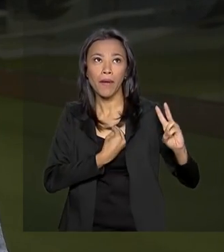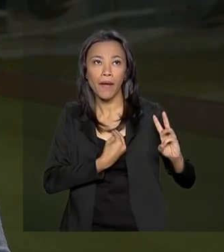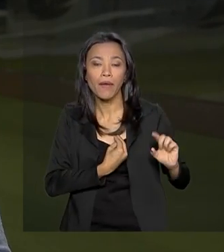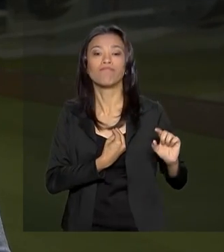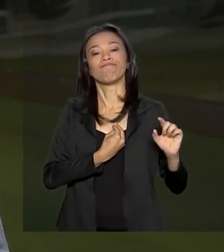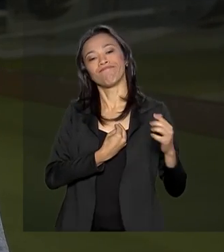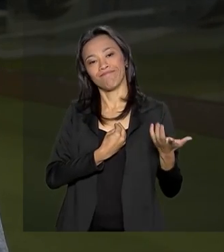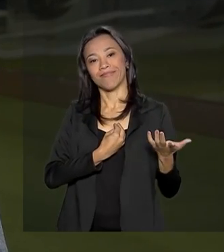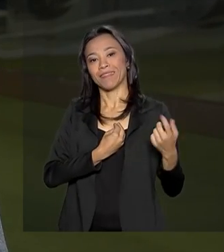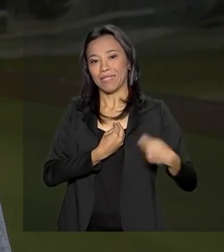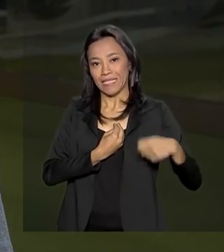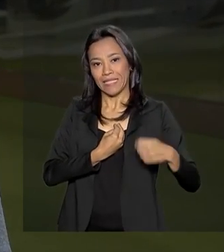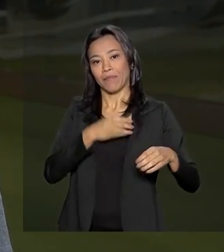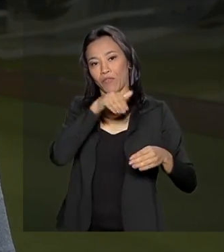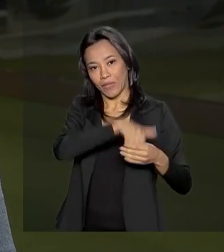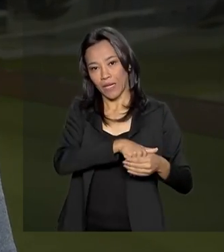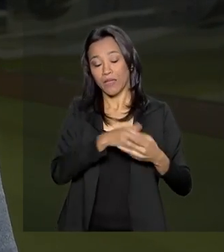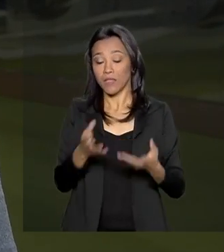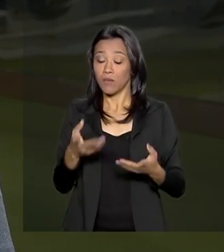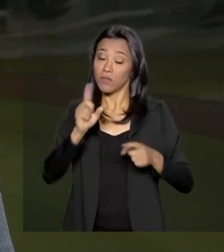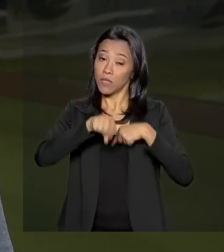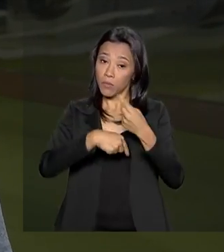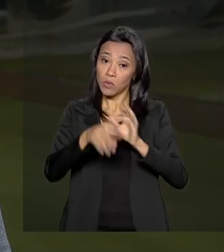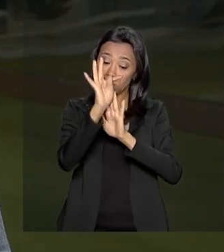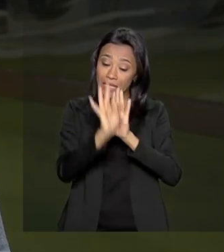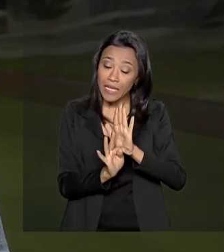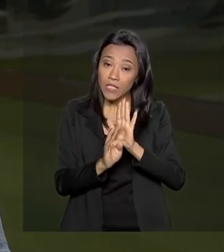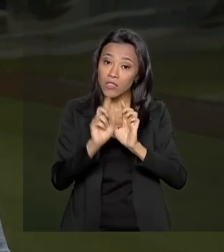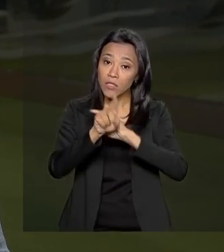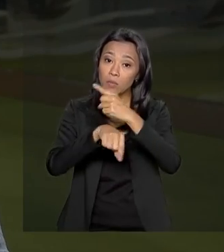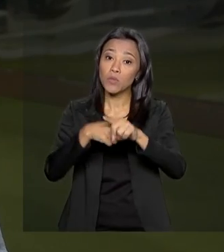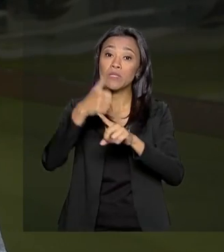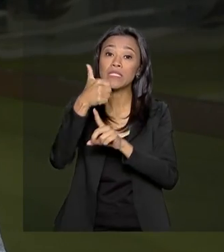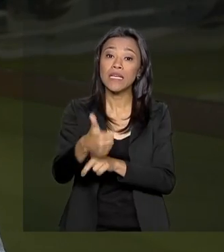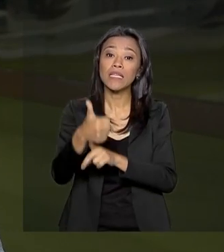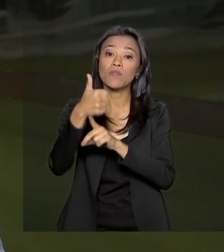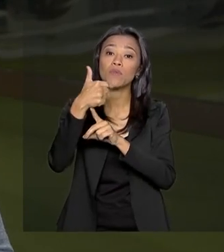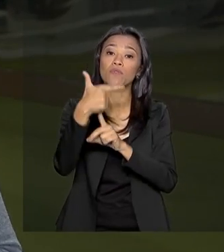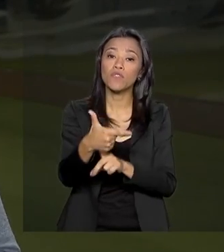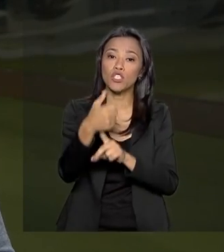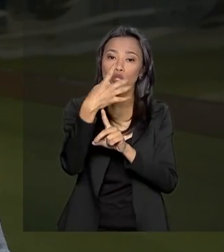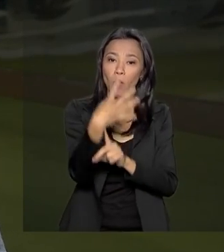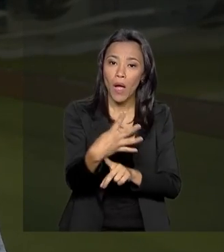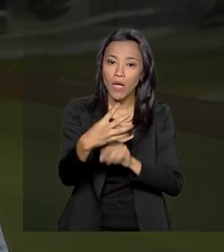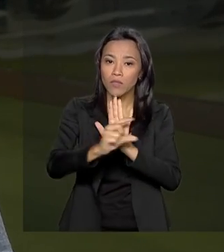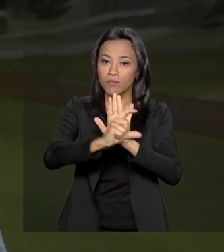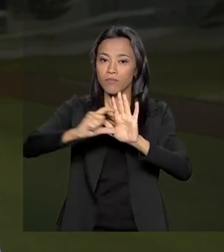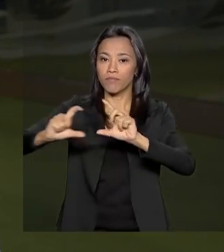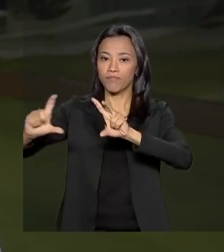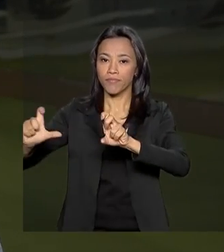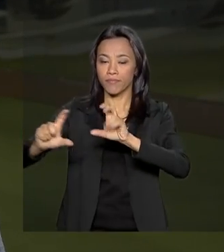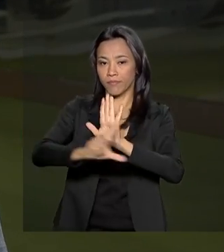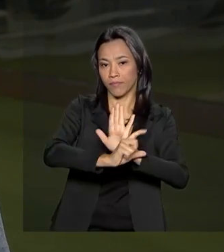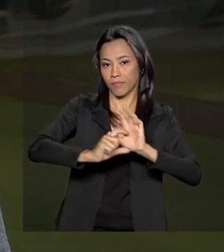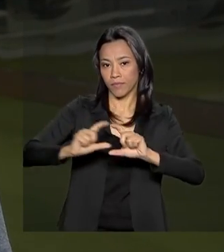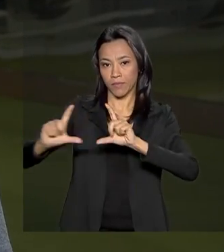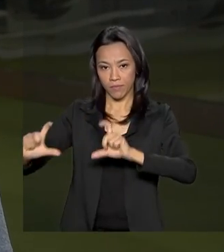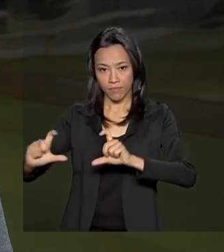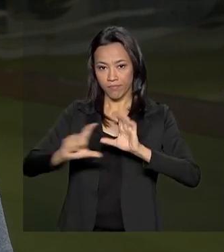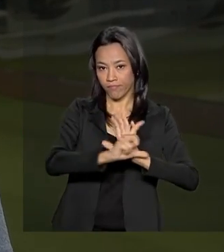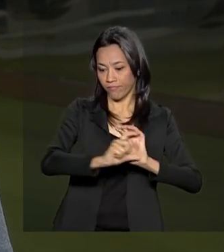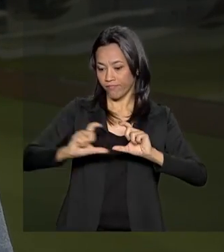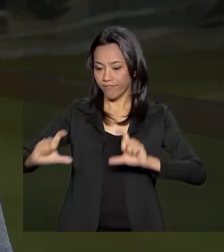votação primeiro o texto base e depois os 124 destaques que foram apresentados até agora. Tem integrantes da comissão